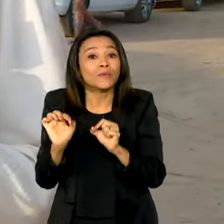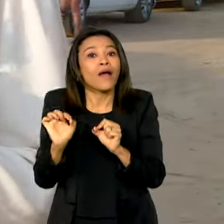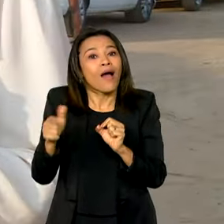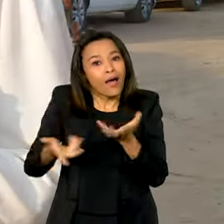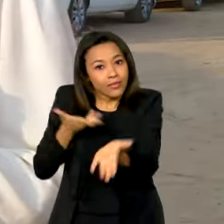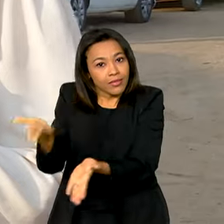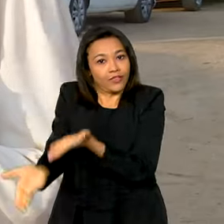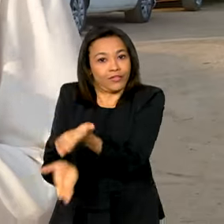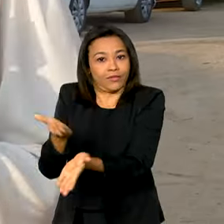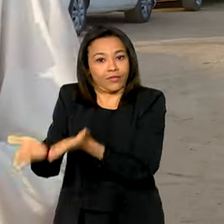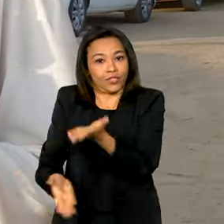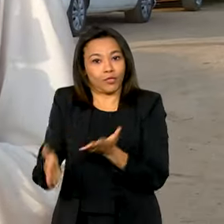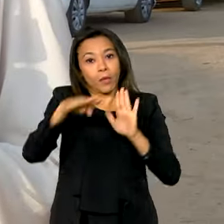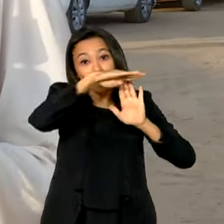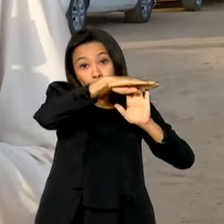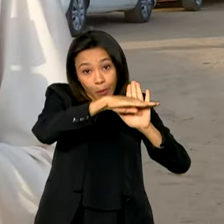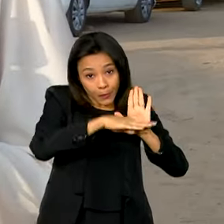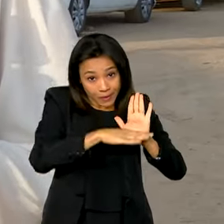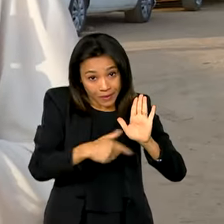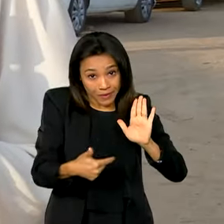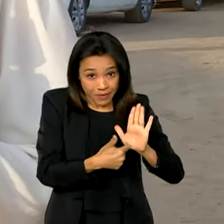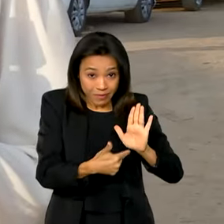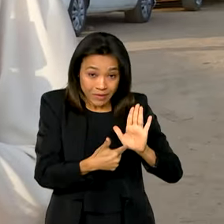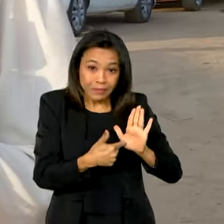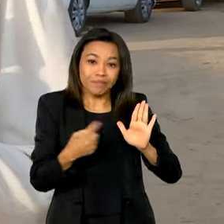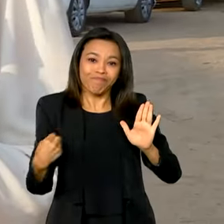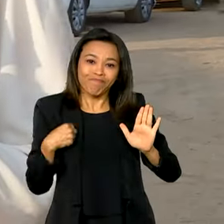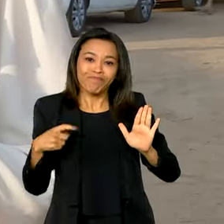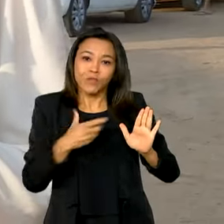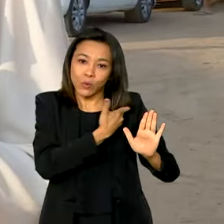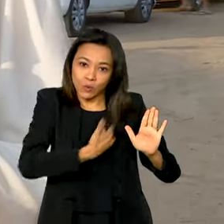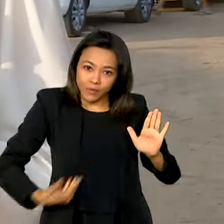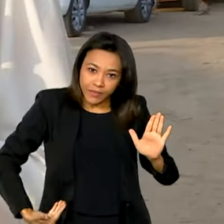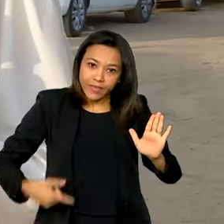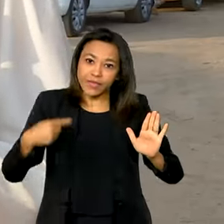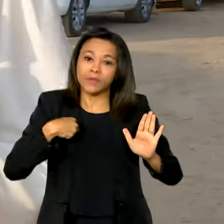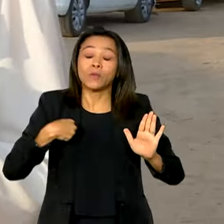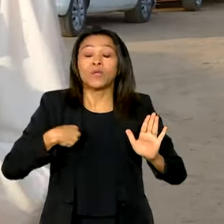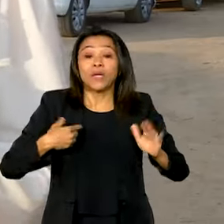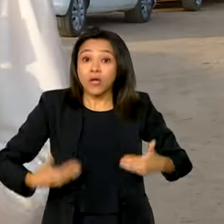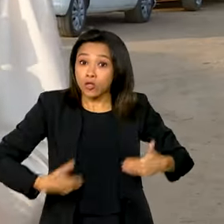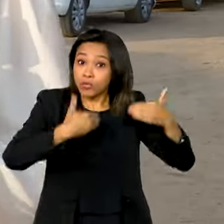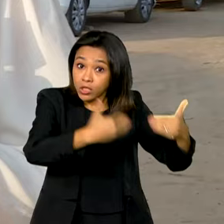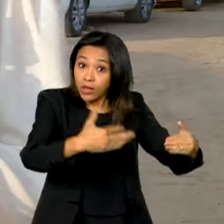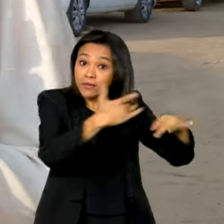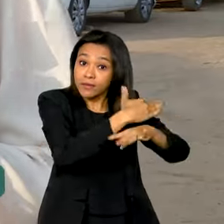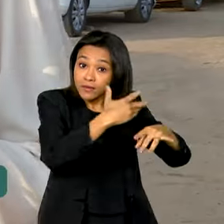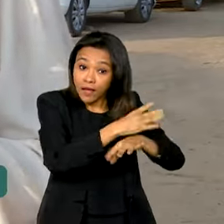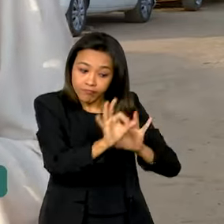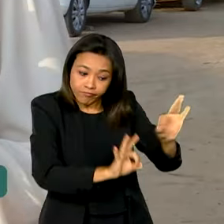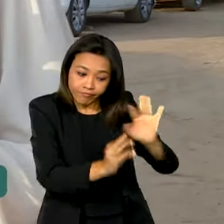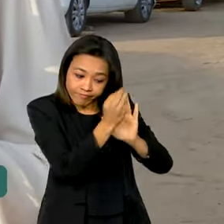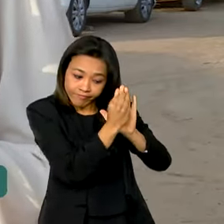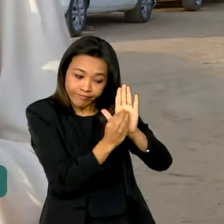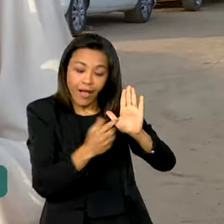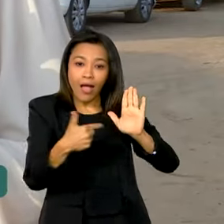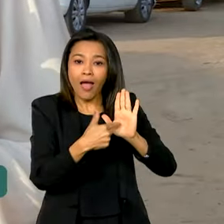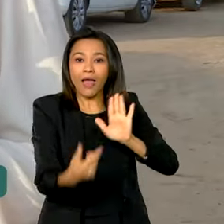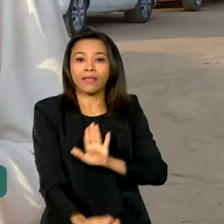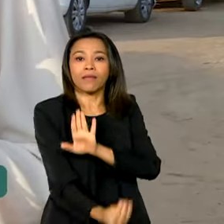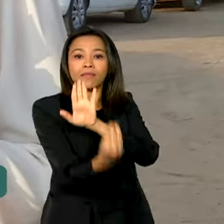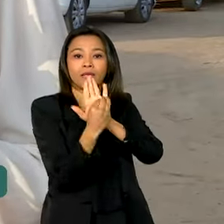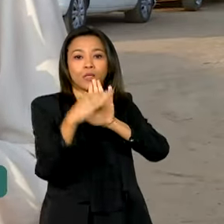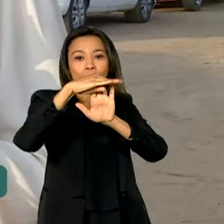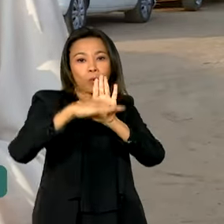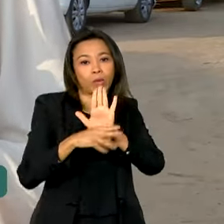atendidos pelo programa Periferia Viva. A iniciativa do Ministério das Cidades faz parte do programa de aceleração do